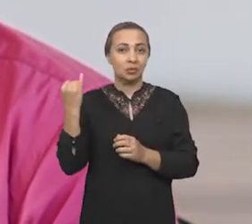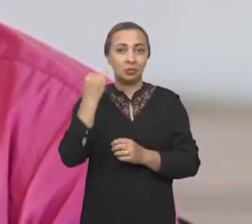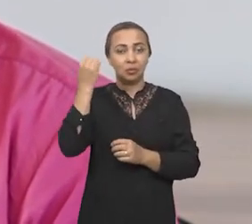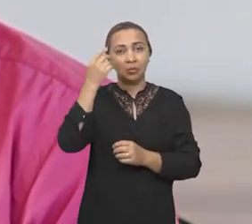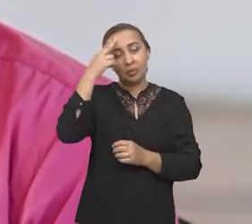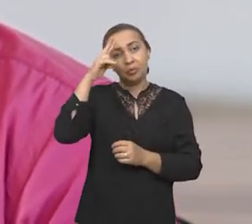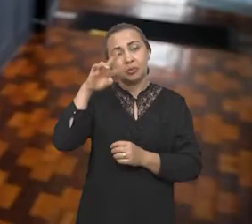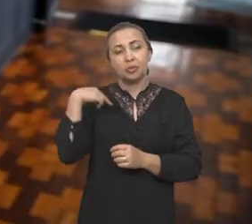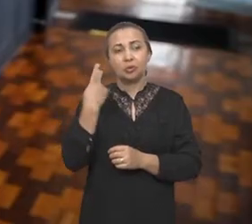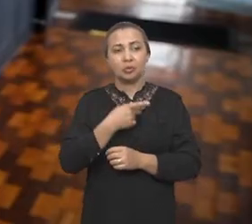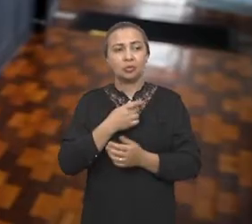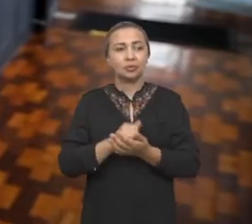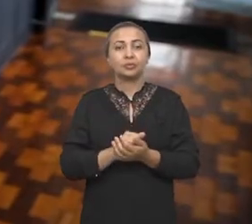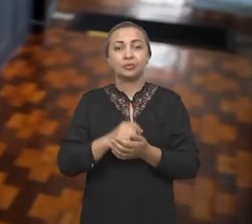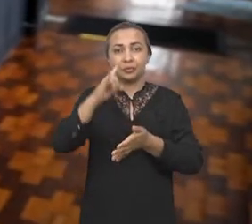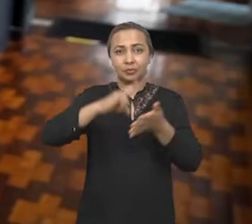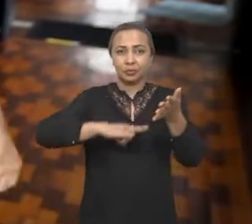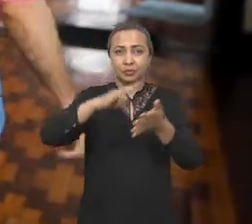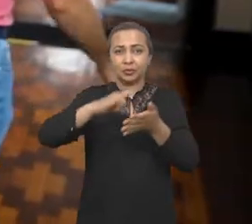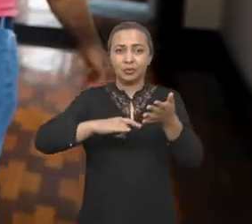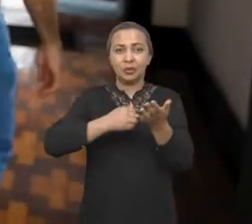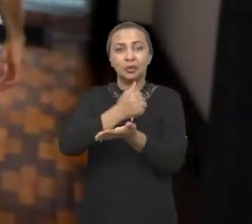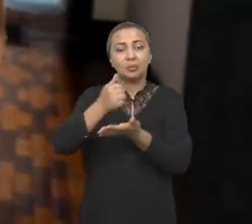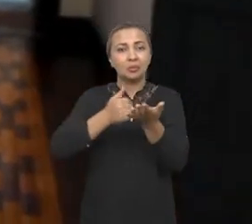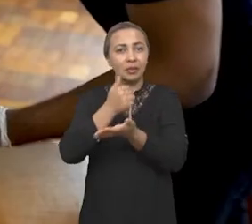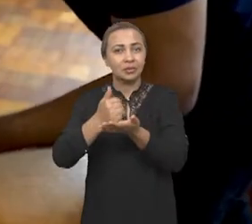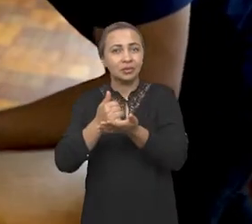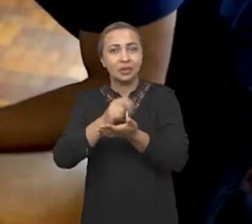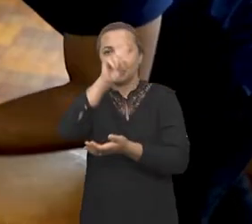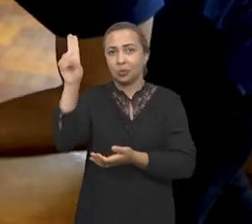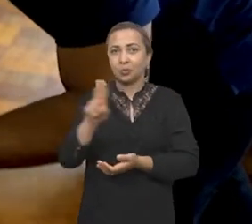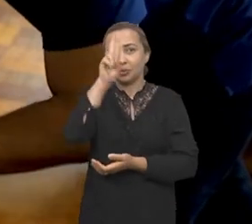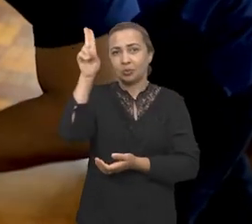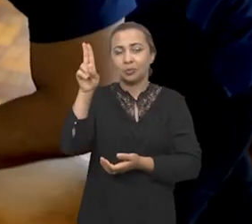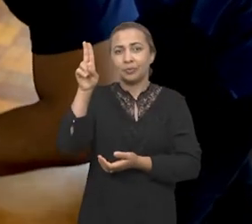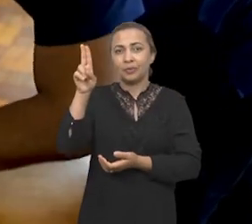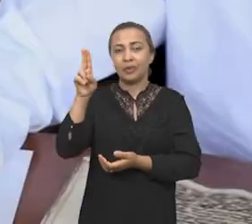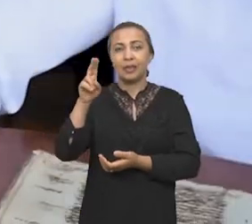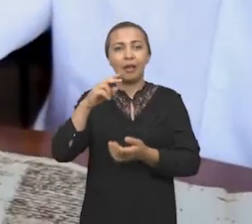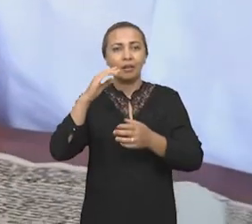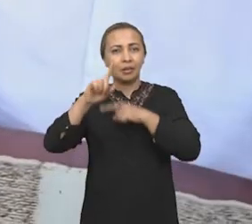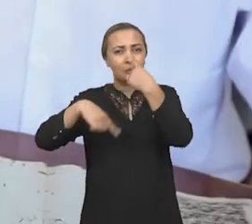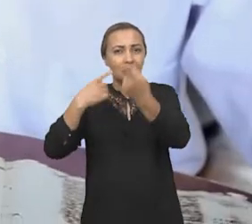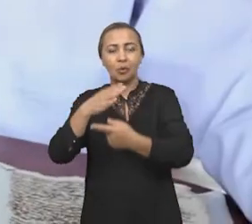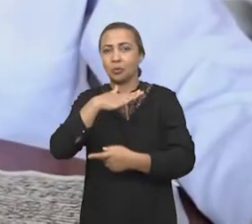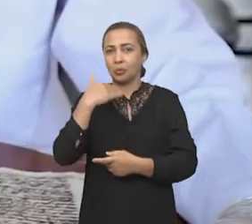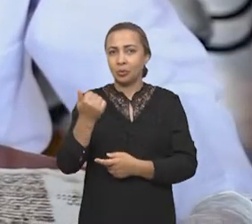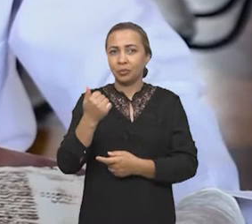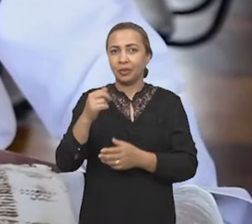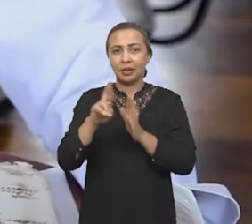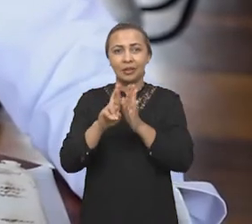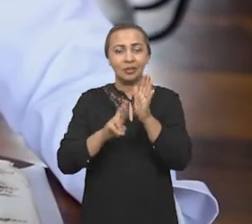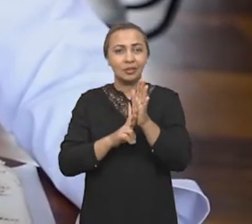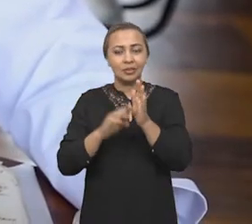nossas preocupações. A documentação básica que a gente usou foi inventários post-mortem, são documentos que registram a